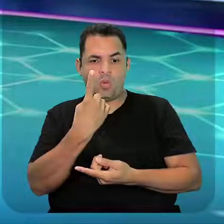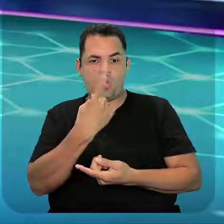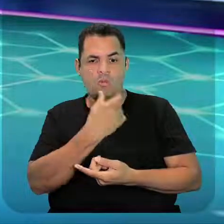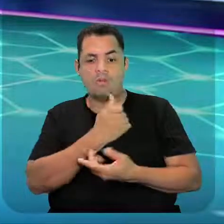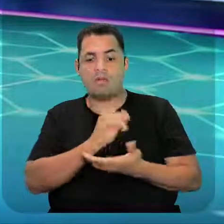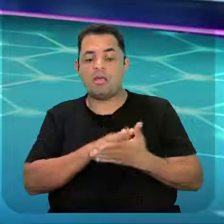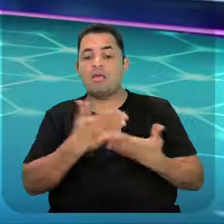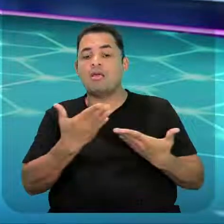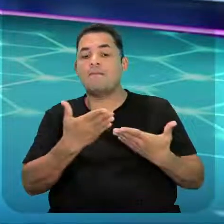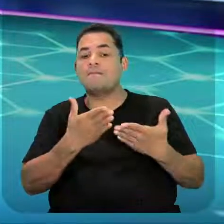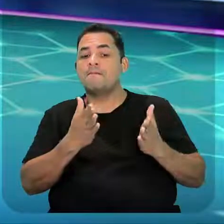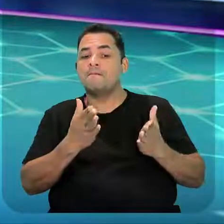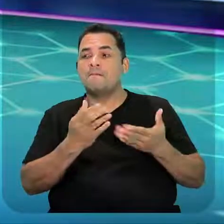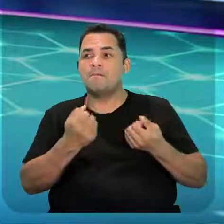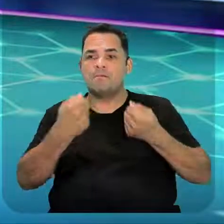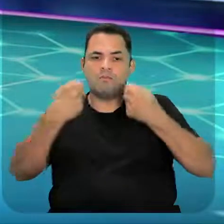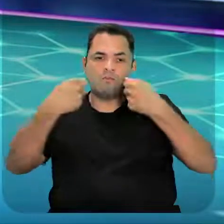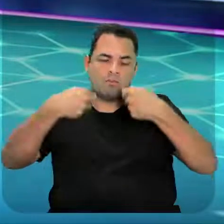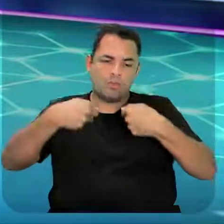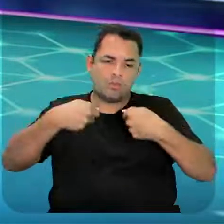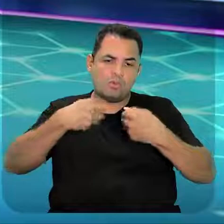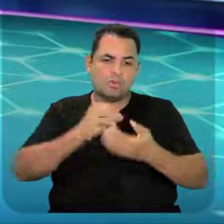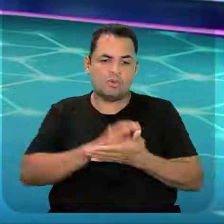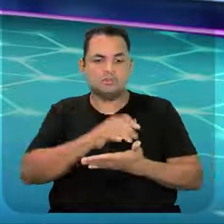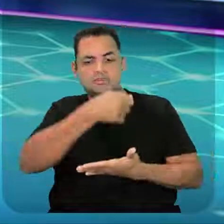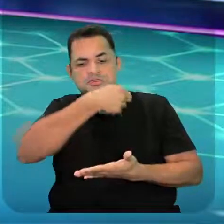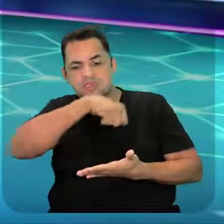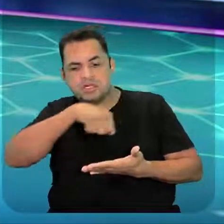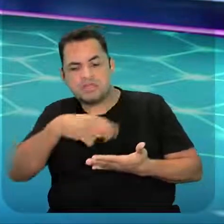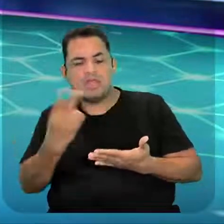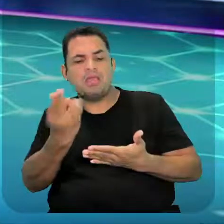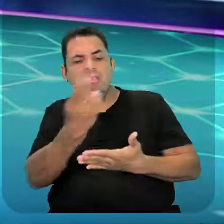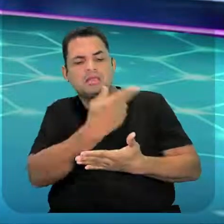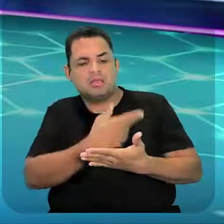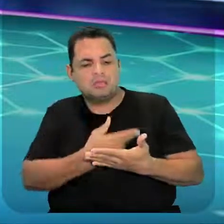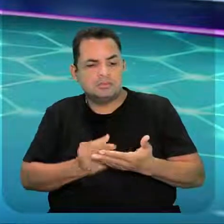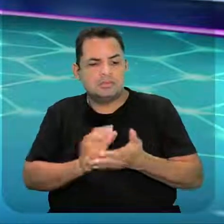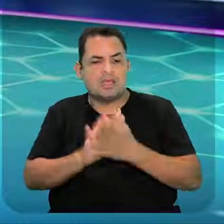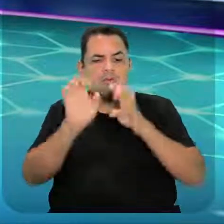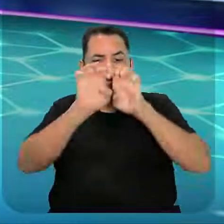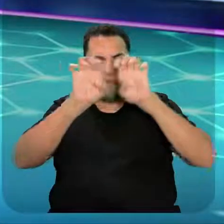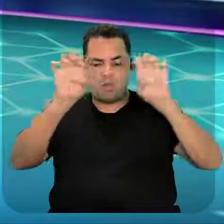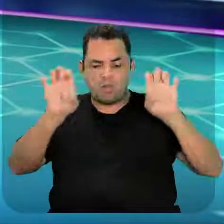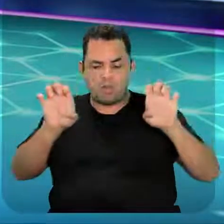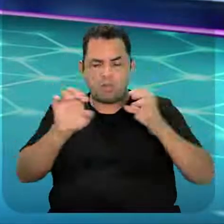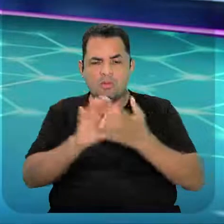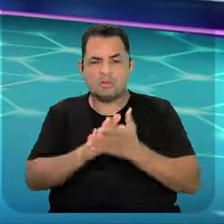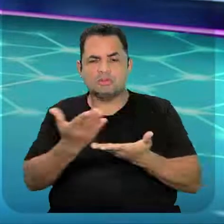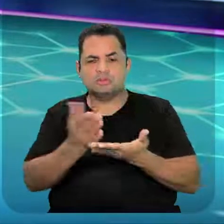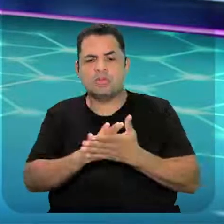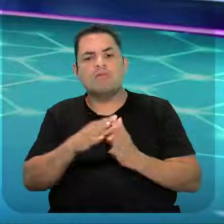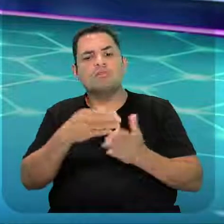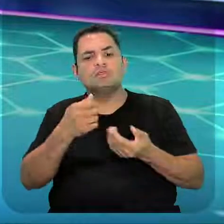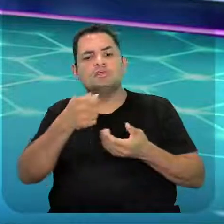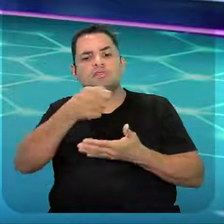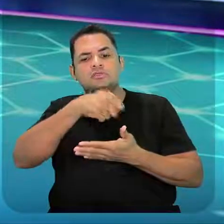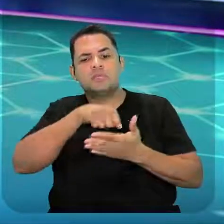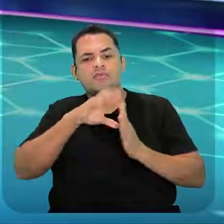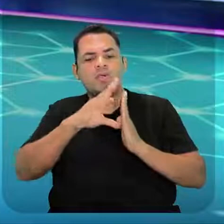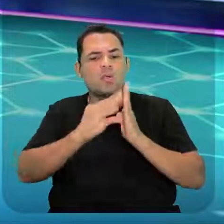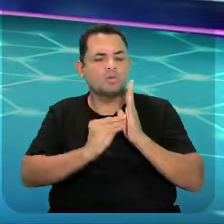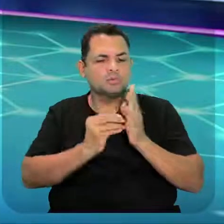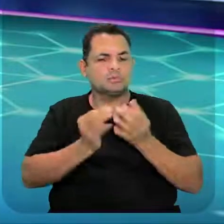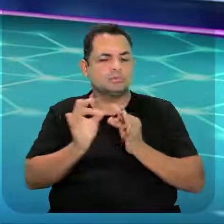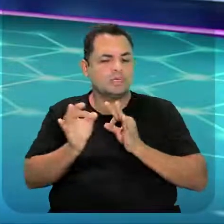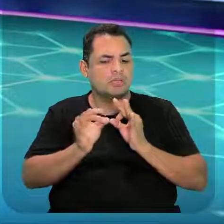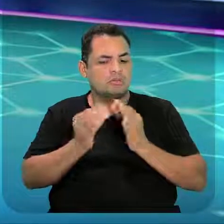aberta, que a gente pode pedir o nome de um composto, desenho, uma estrutura, dê um conceito de algo. Então, se